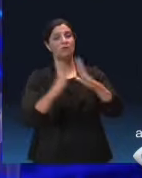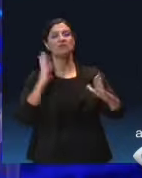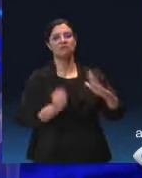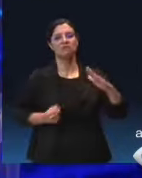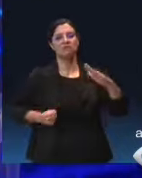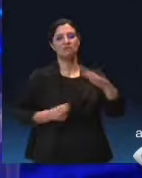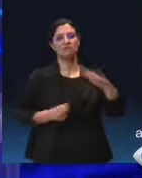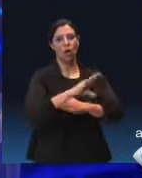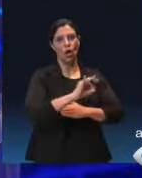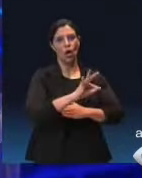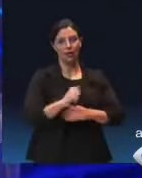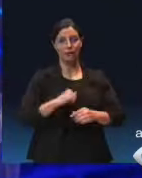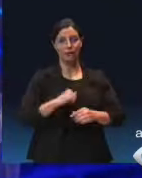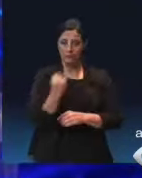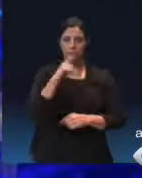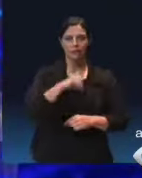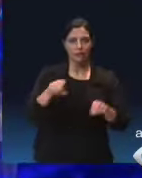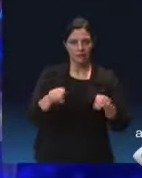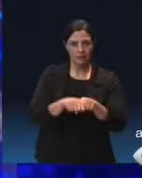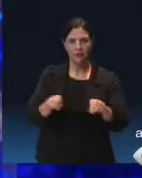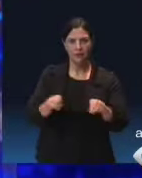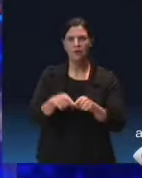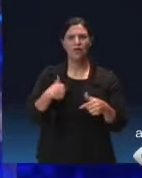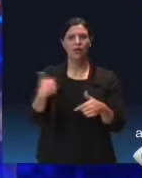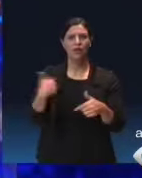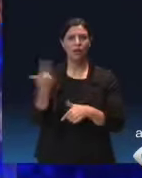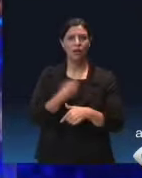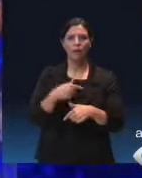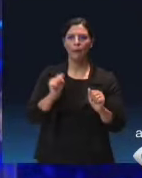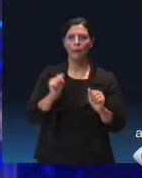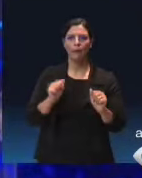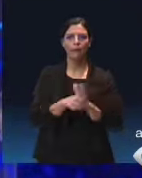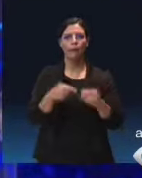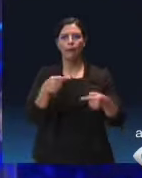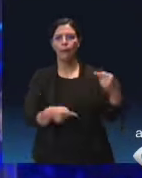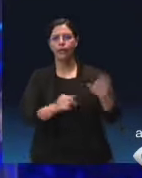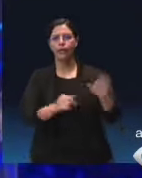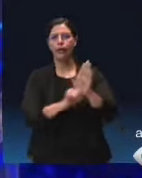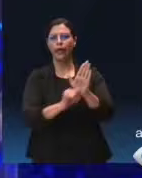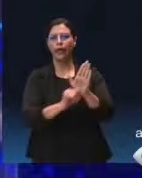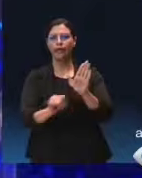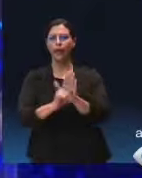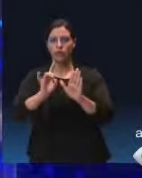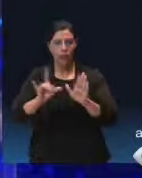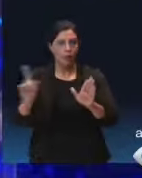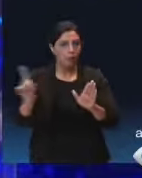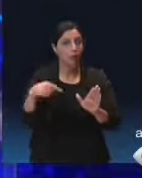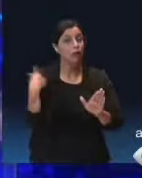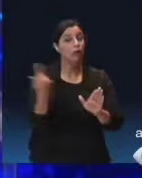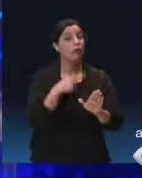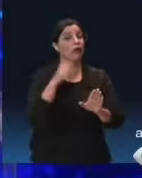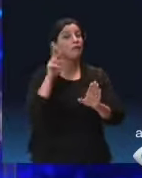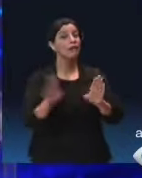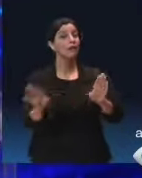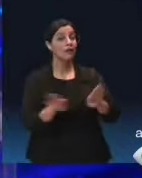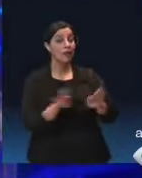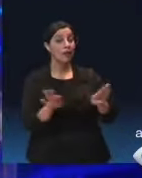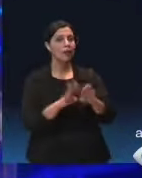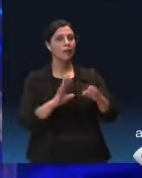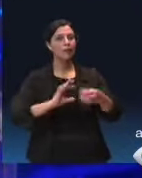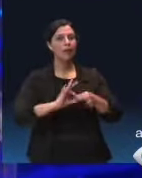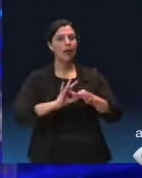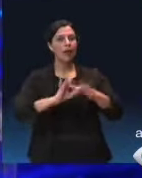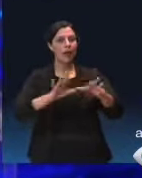Isso é extremamente importante. Agora, nós não podemos ficar só na política identitária. Nós temos que ver que o tal